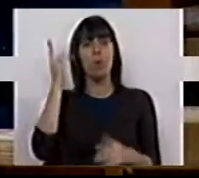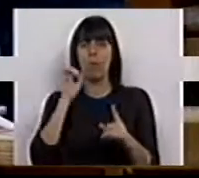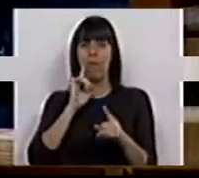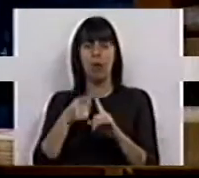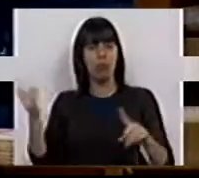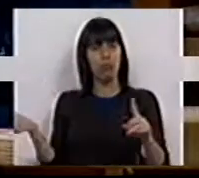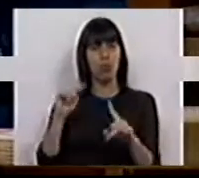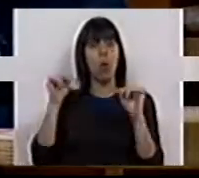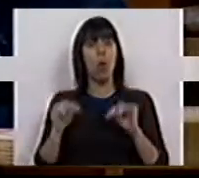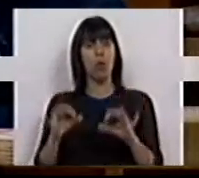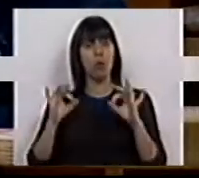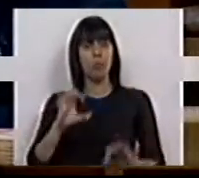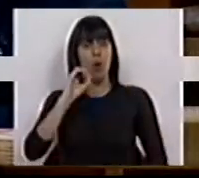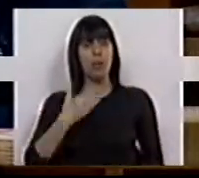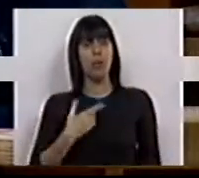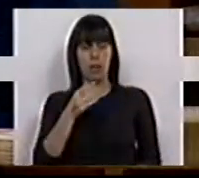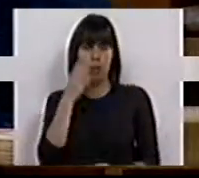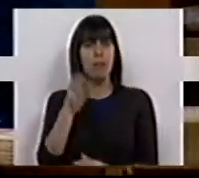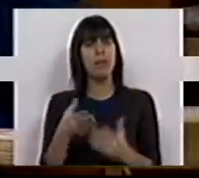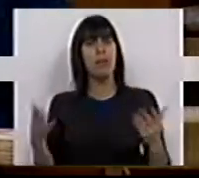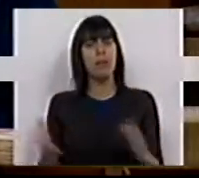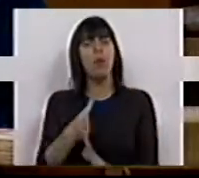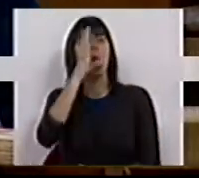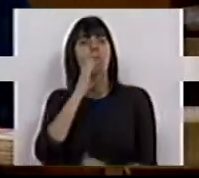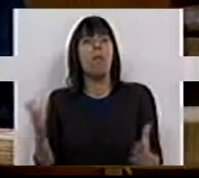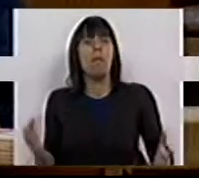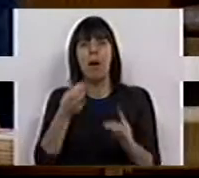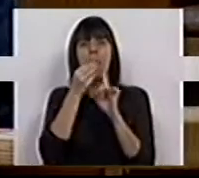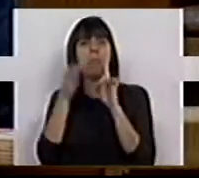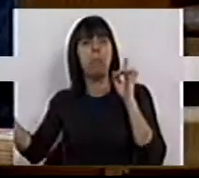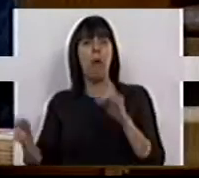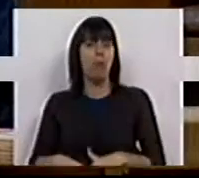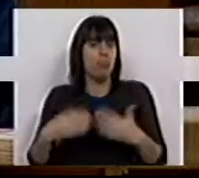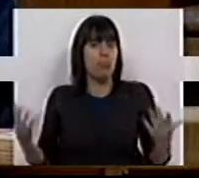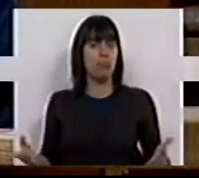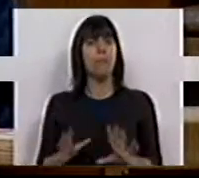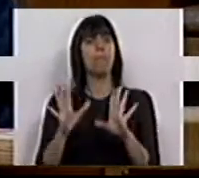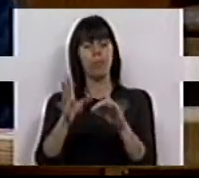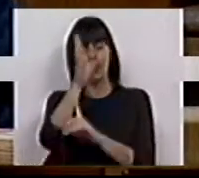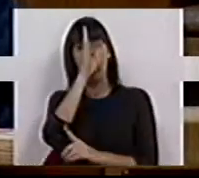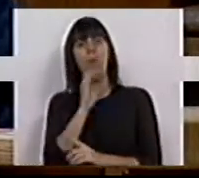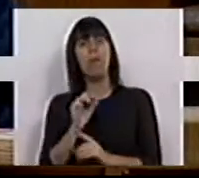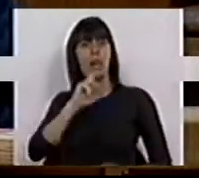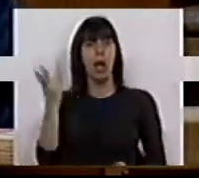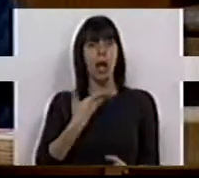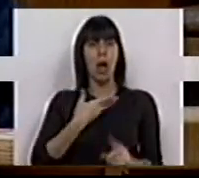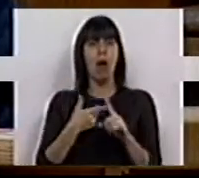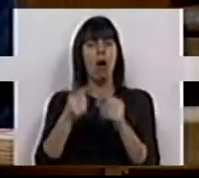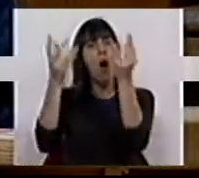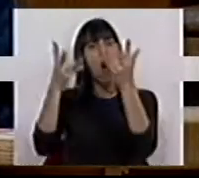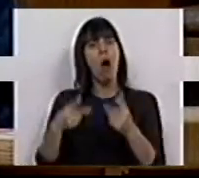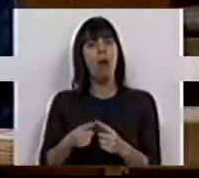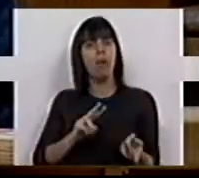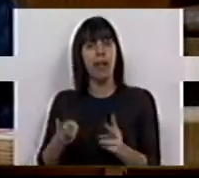valem, hoje mesmo é a OCDE que o afirma, e o Governo a subia para o lado. Com o Governo recordista dos